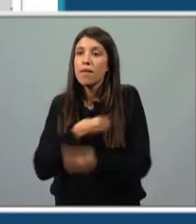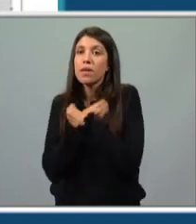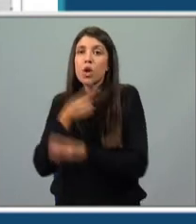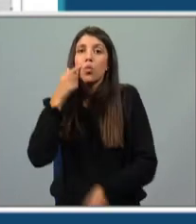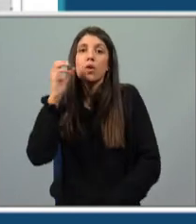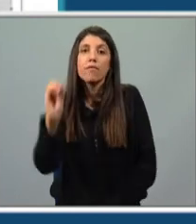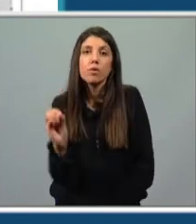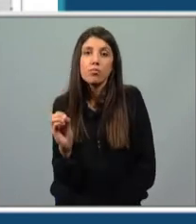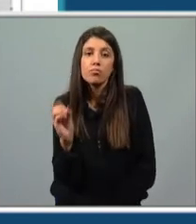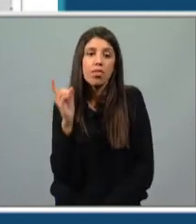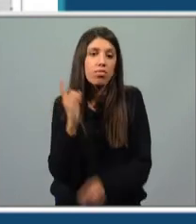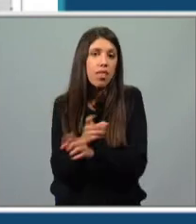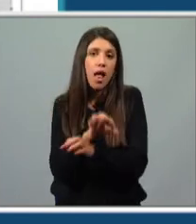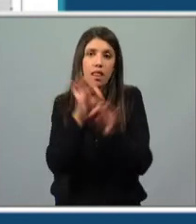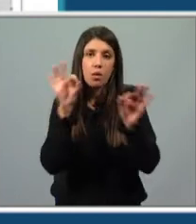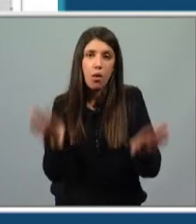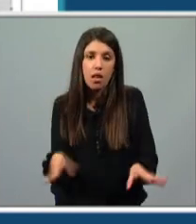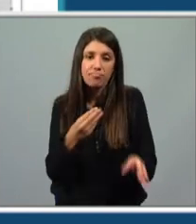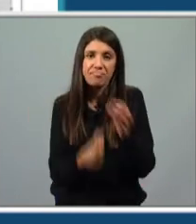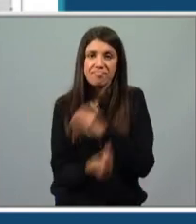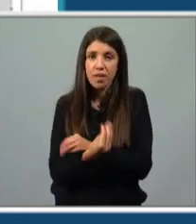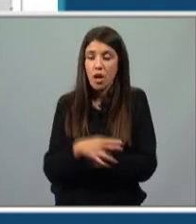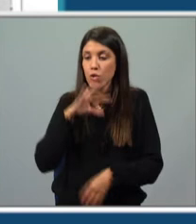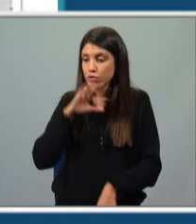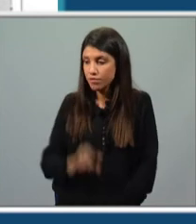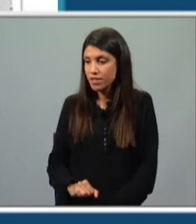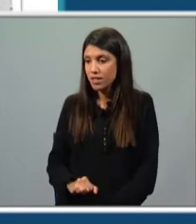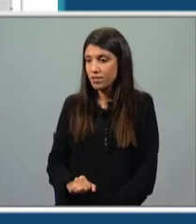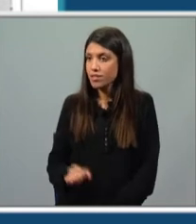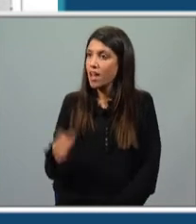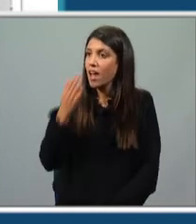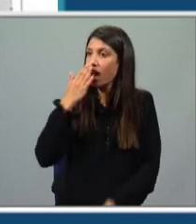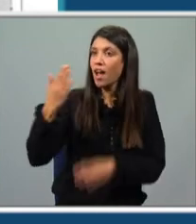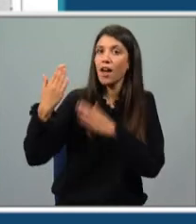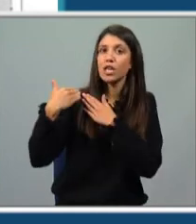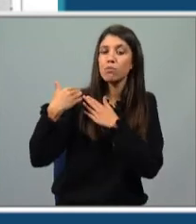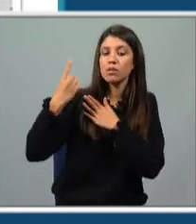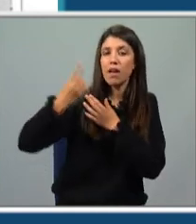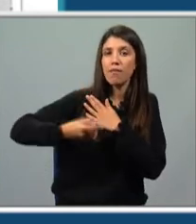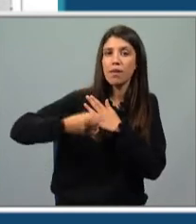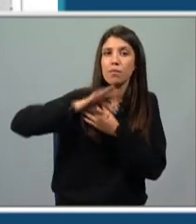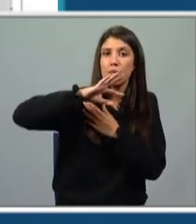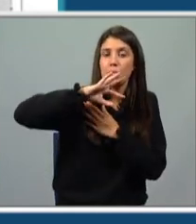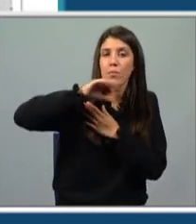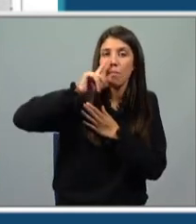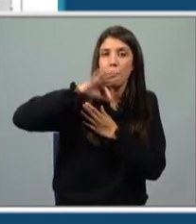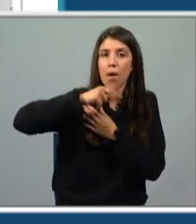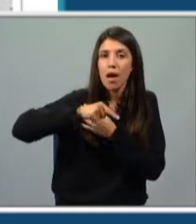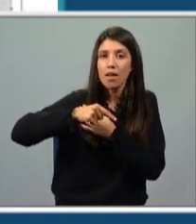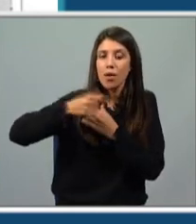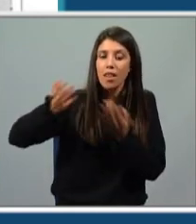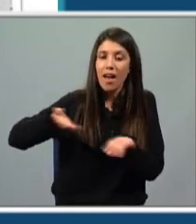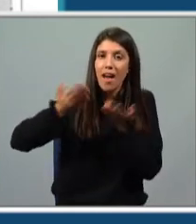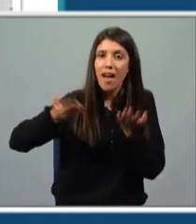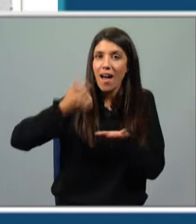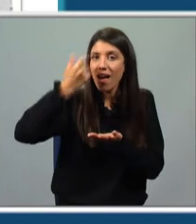viu. A mesma coisa, igualmente estranho. Os filhos parecem ser os responsáveis pelos pais, afinal de contas, eles têm que os entreter, como tu